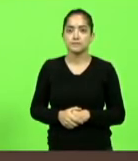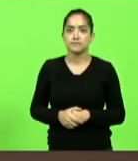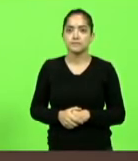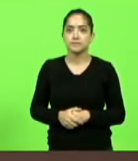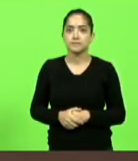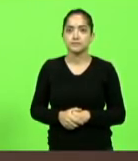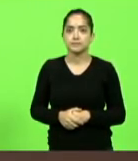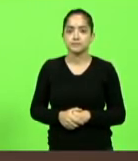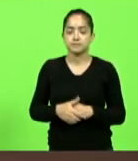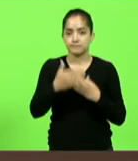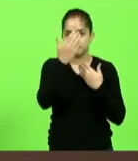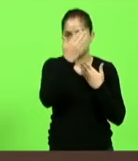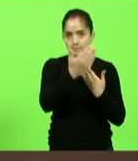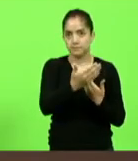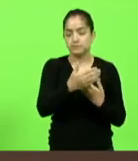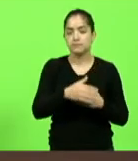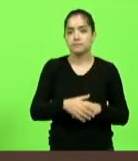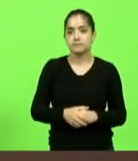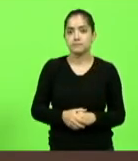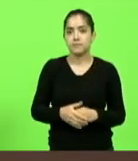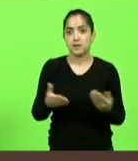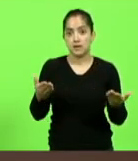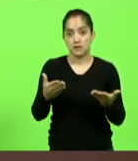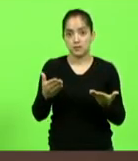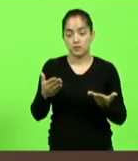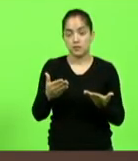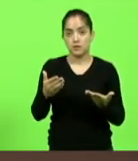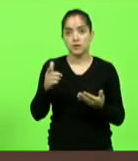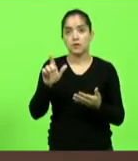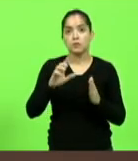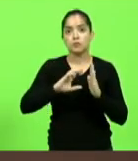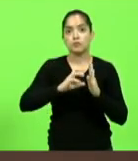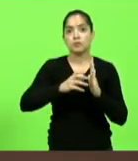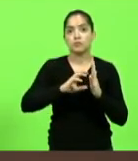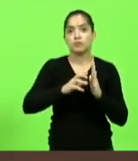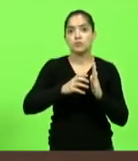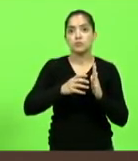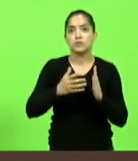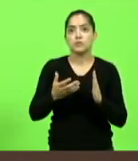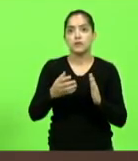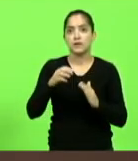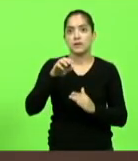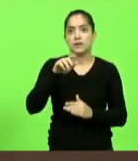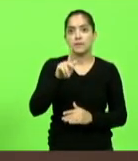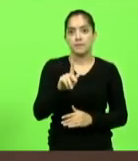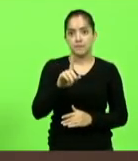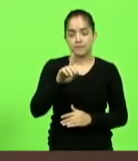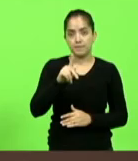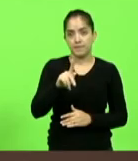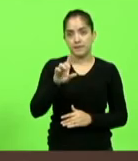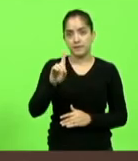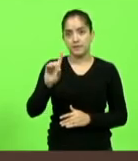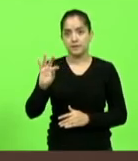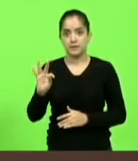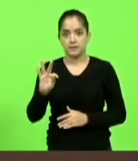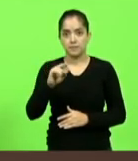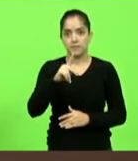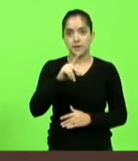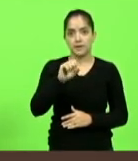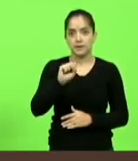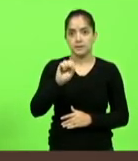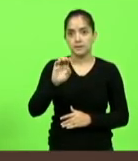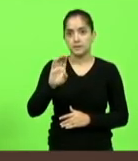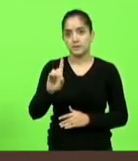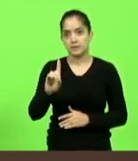Obrigado deputada Luciana Camminati o próximo horário é destinado ao bloco PDT PSDB republicano